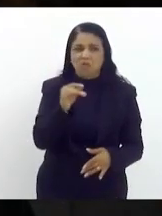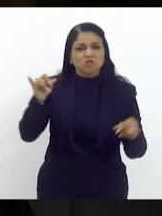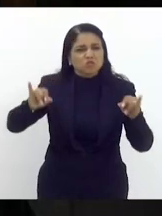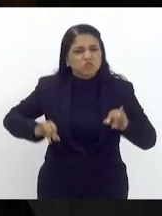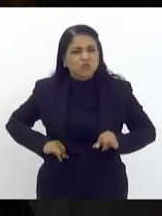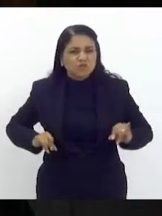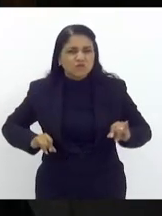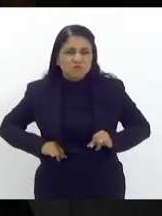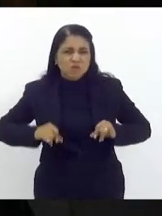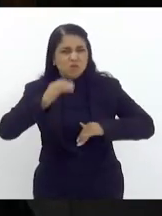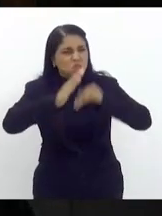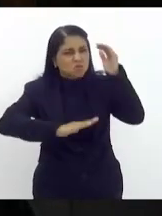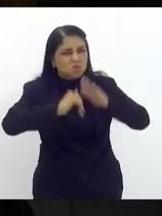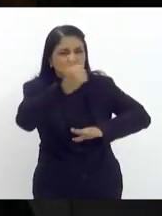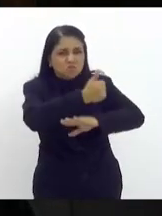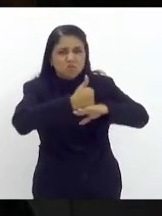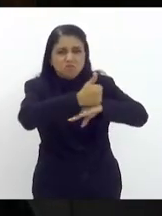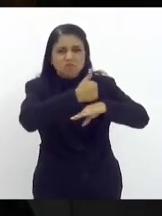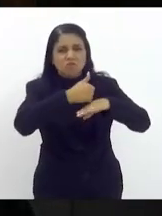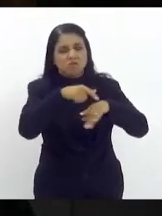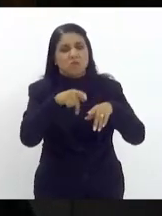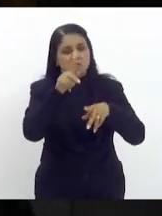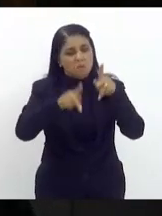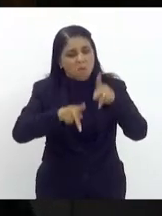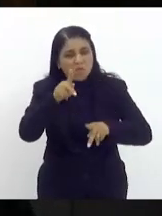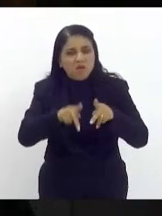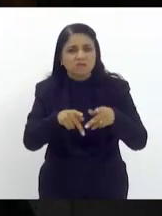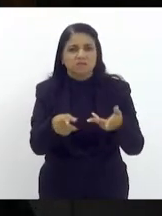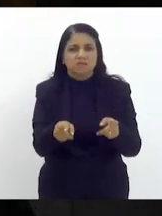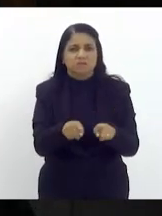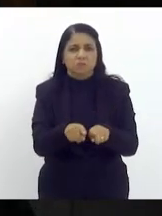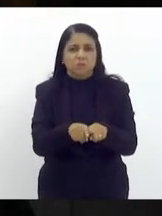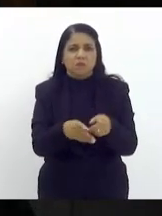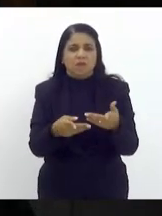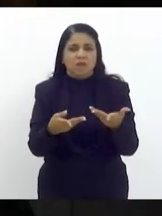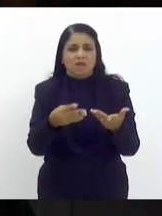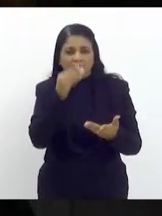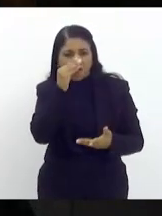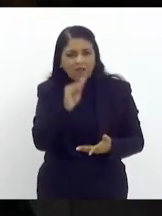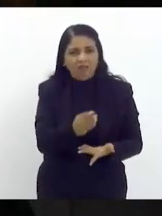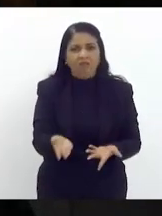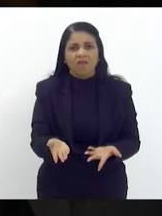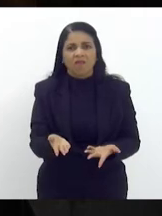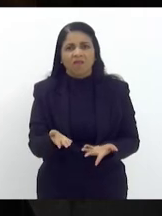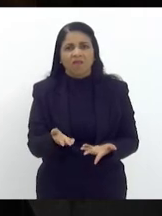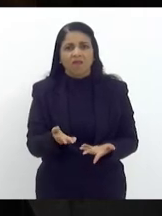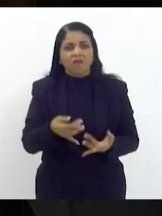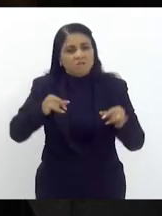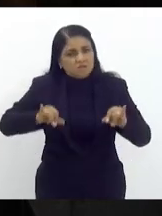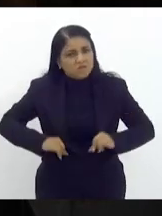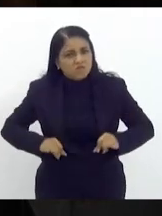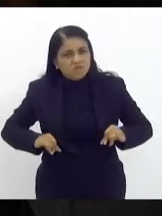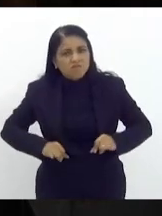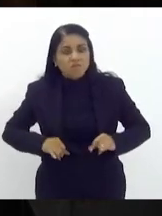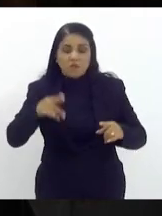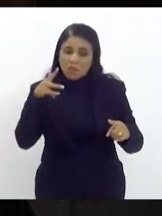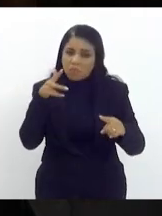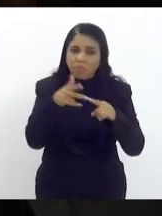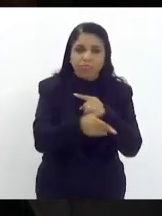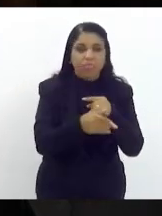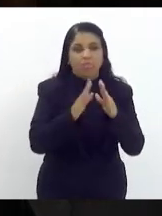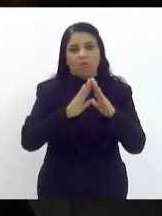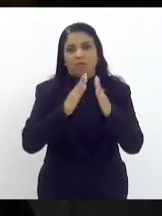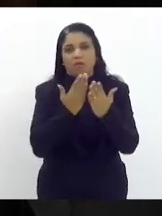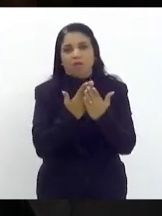educação estão tendo e o sofrimento da população que mais uma vez estão sofrendo com a interrupção das aulas